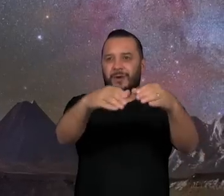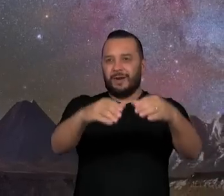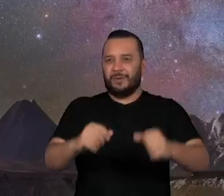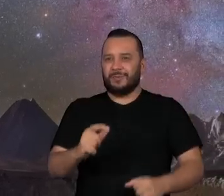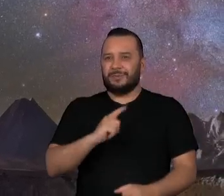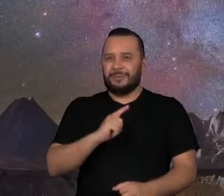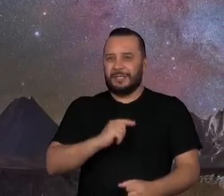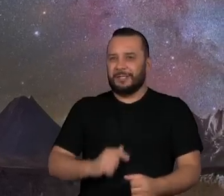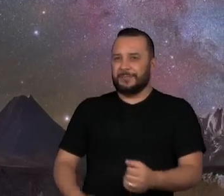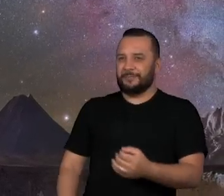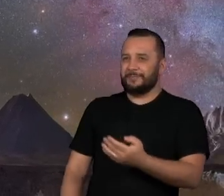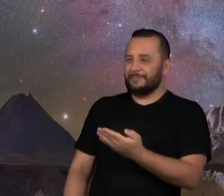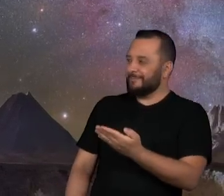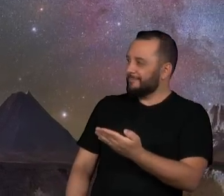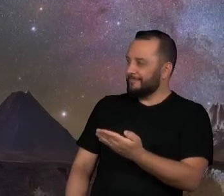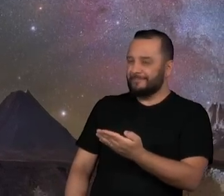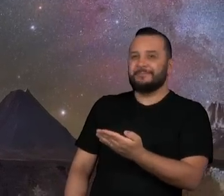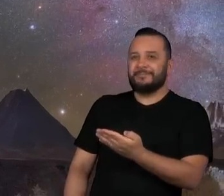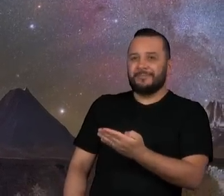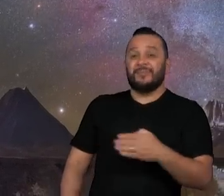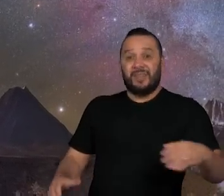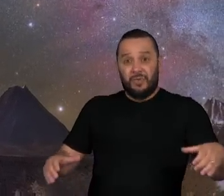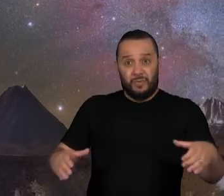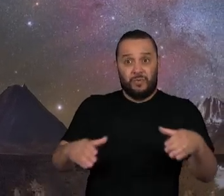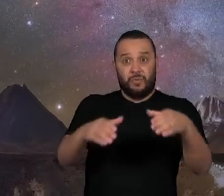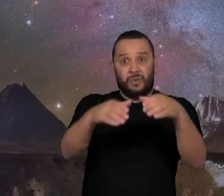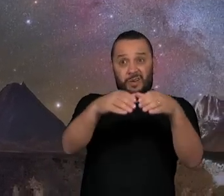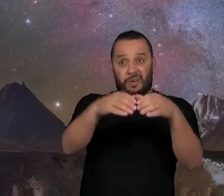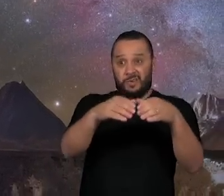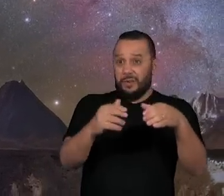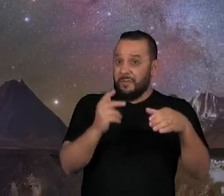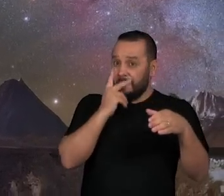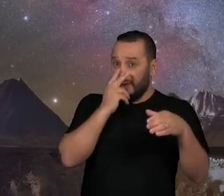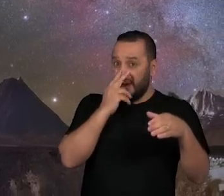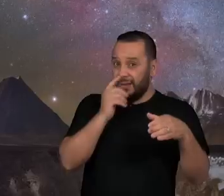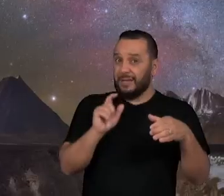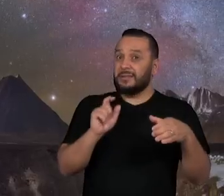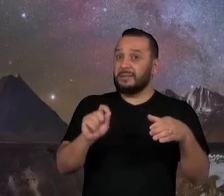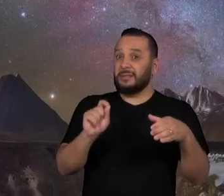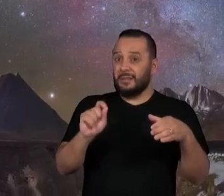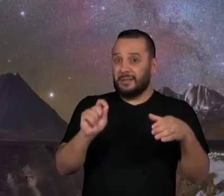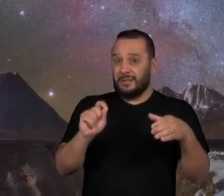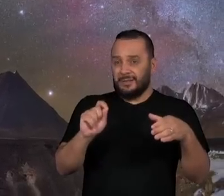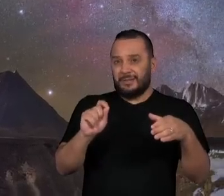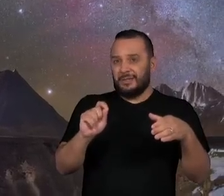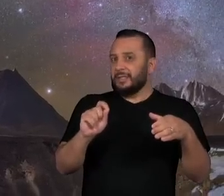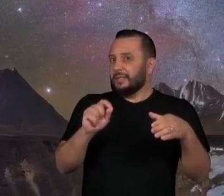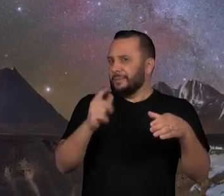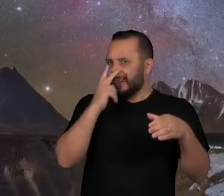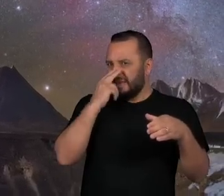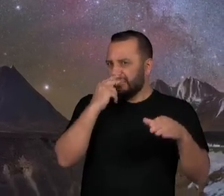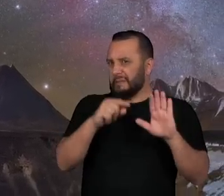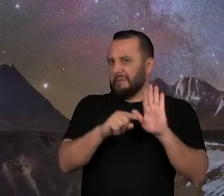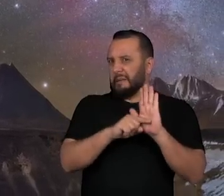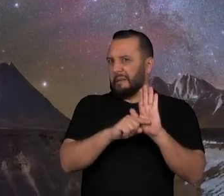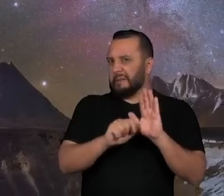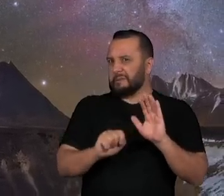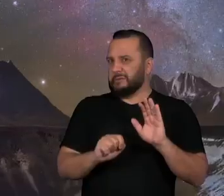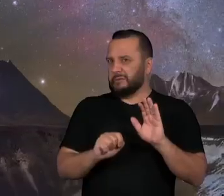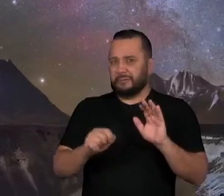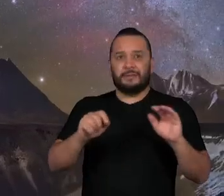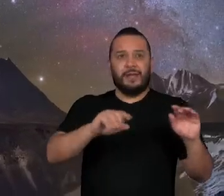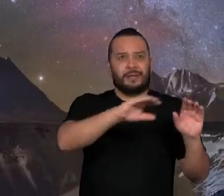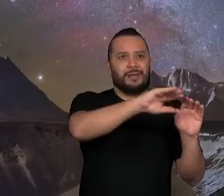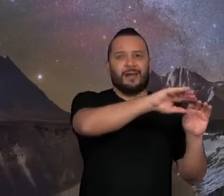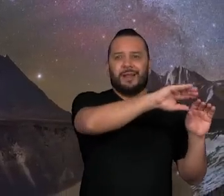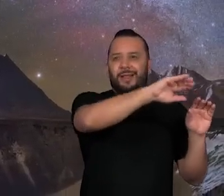um efeito negativo da cratera do vulcão, fazendo como se fosse um arco negativo. E tem o arco da Via